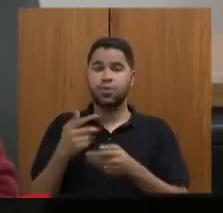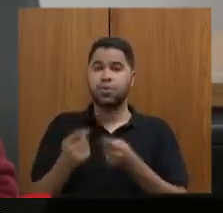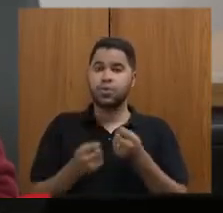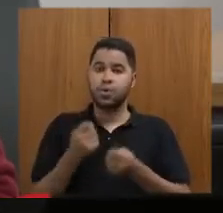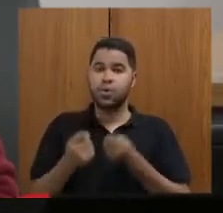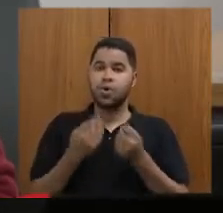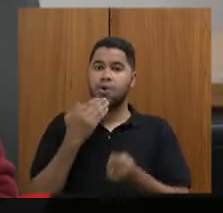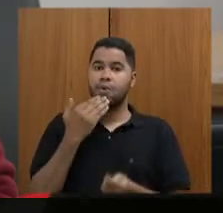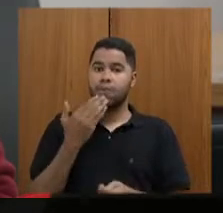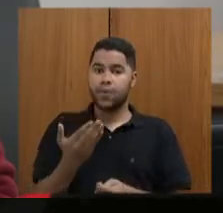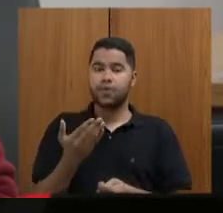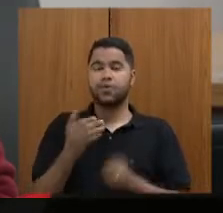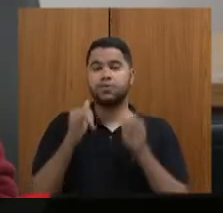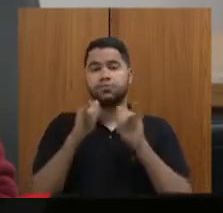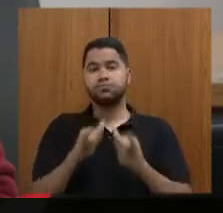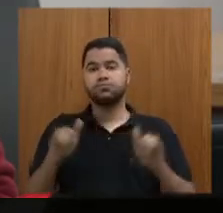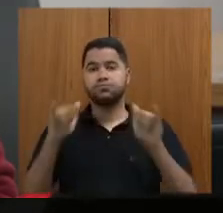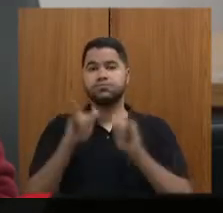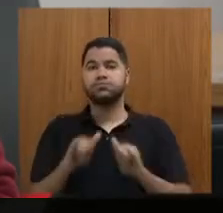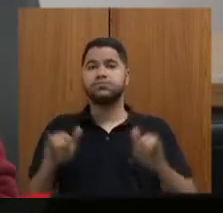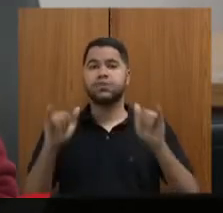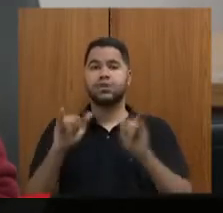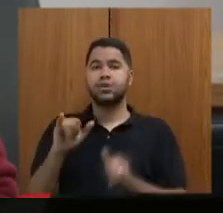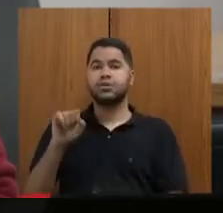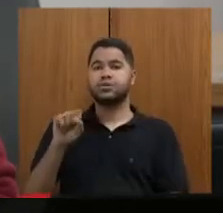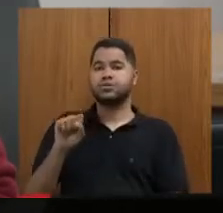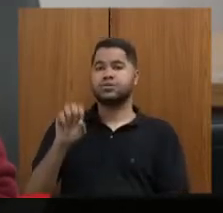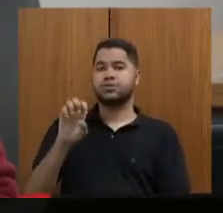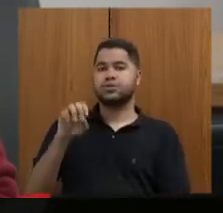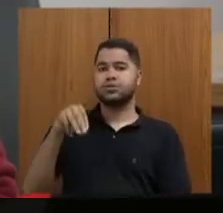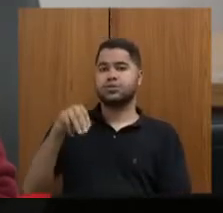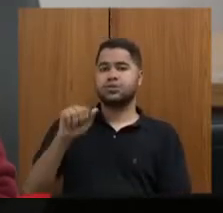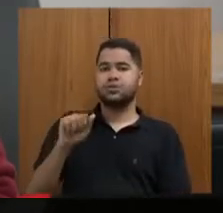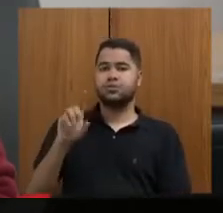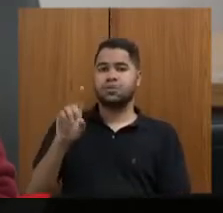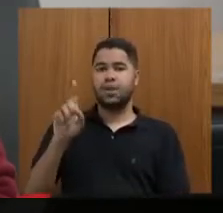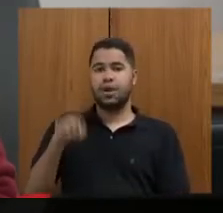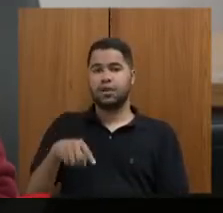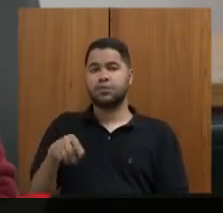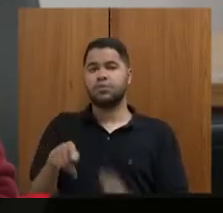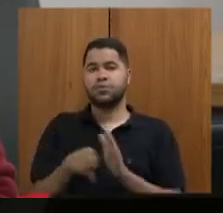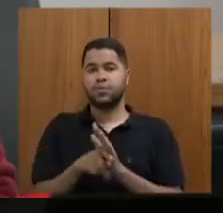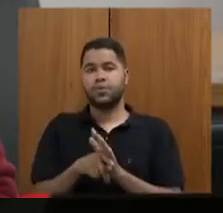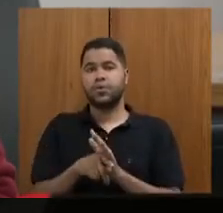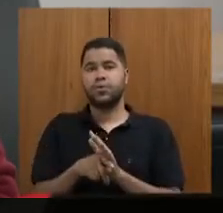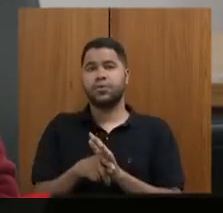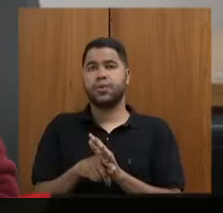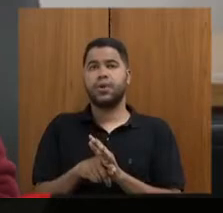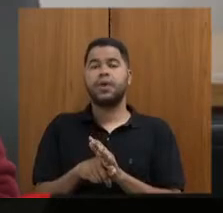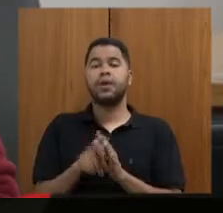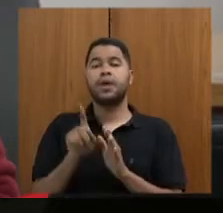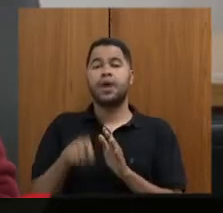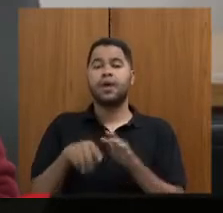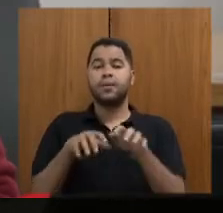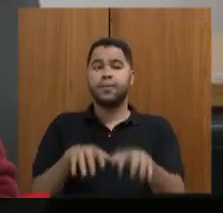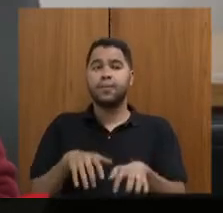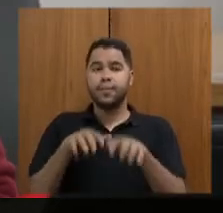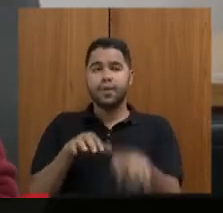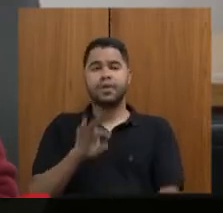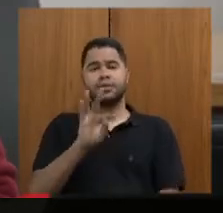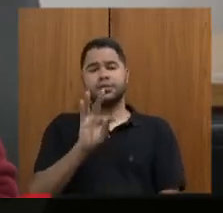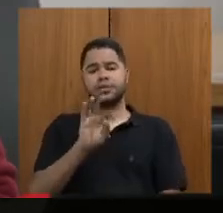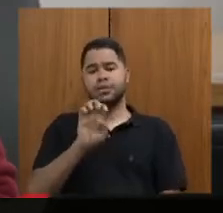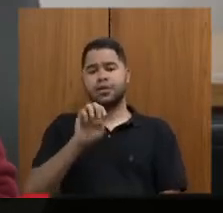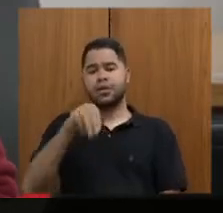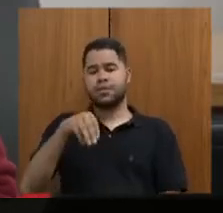o pedido de informações à SEMAD sobre o processo de licenciamento da mineradora Tamisa, incluindo o estado atual